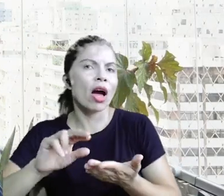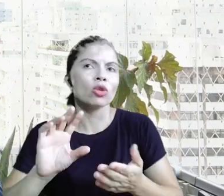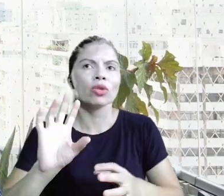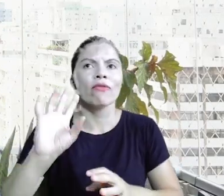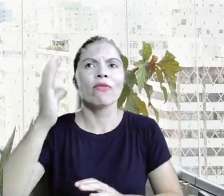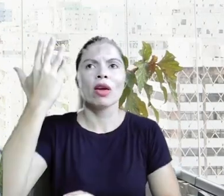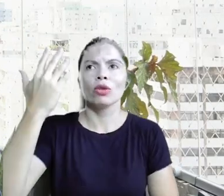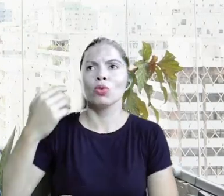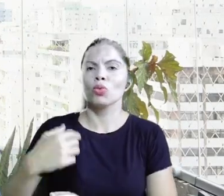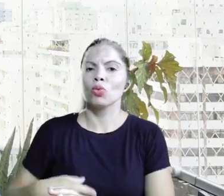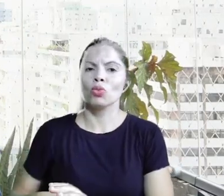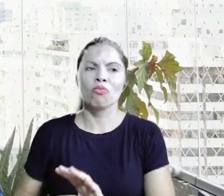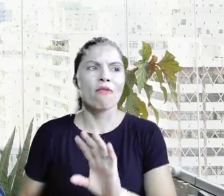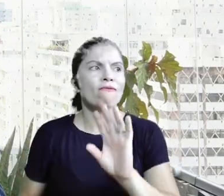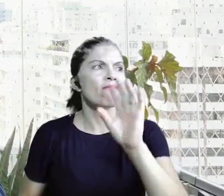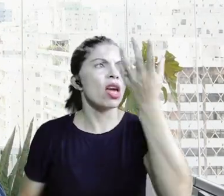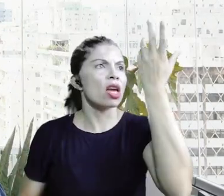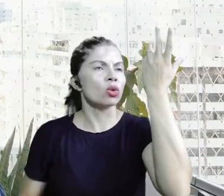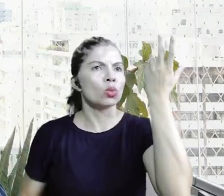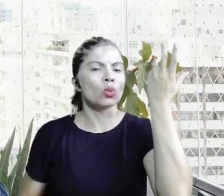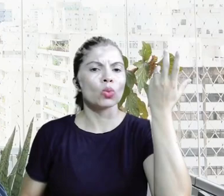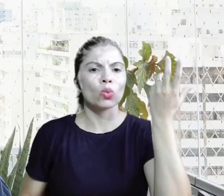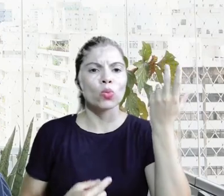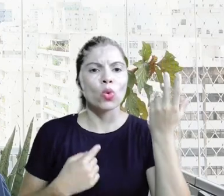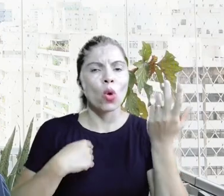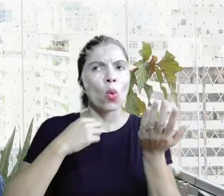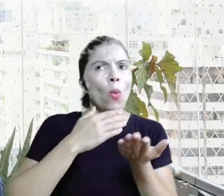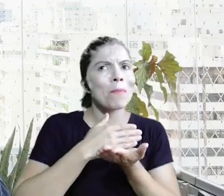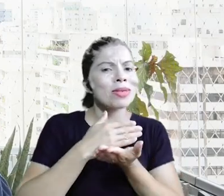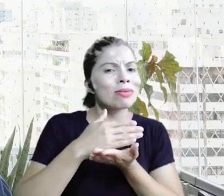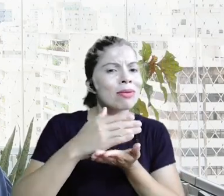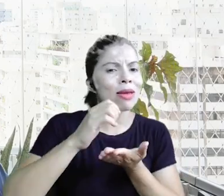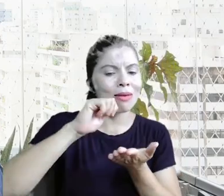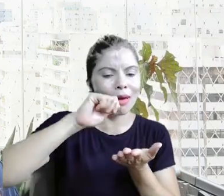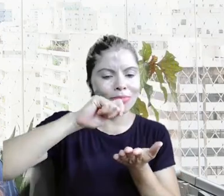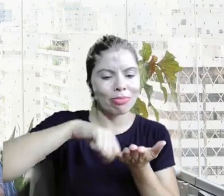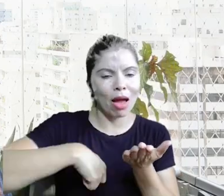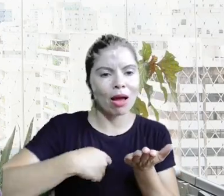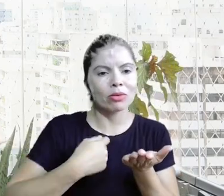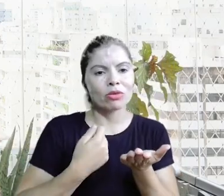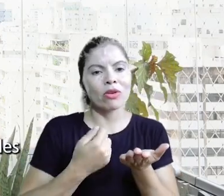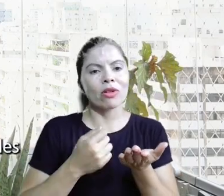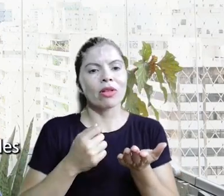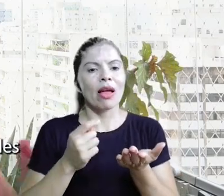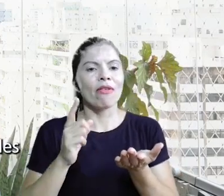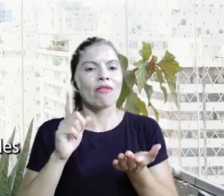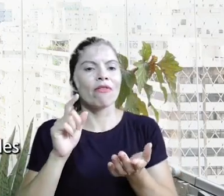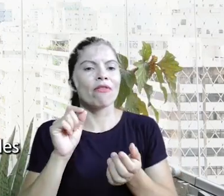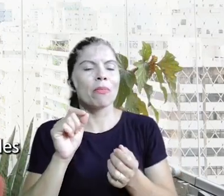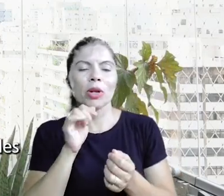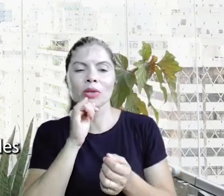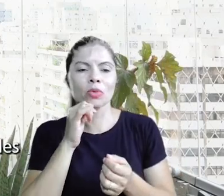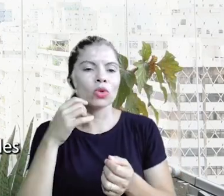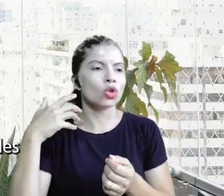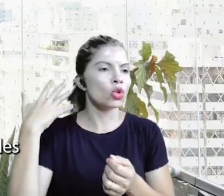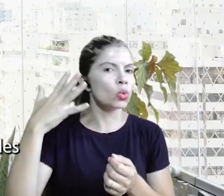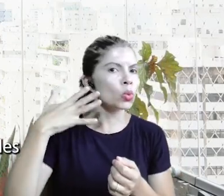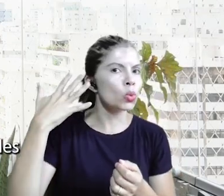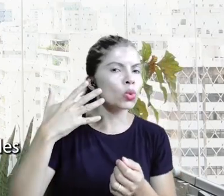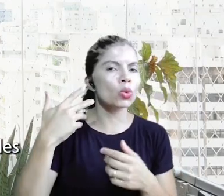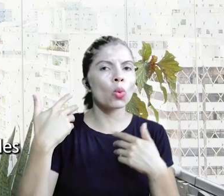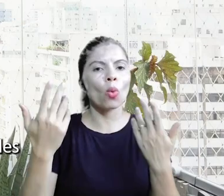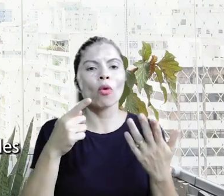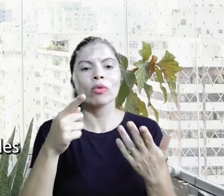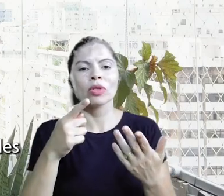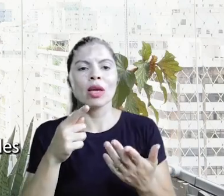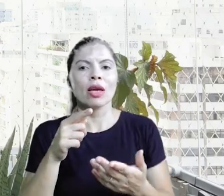cadastre para aquilo e eu comecei a ver esses processos de cadastro quando você vai fazer um pitch que eles falam faça o seu